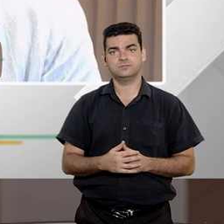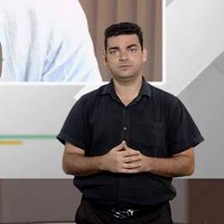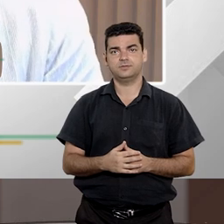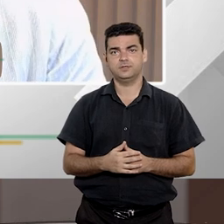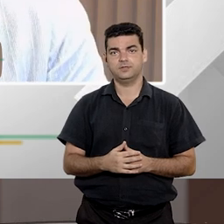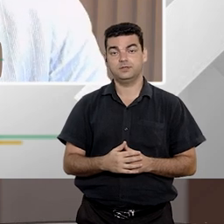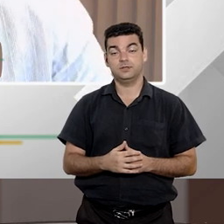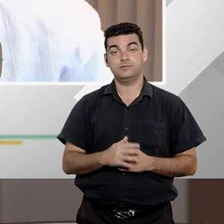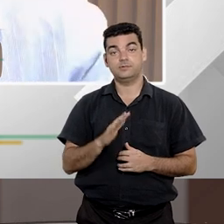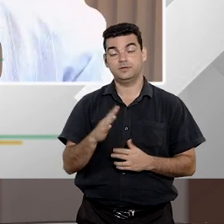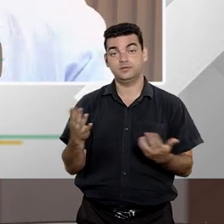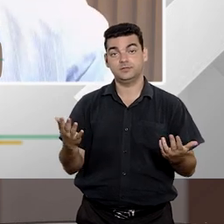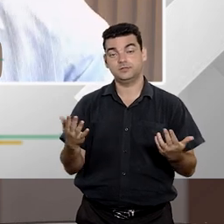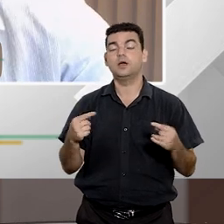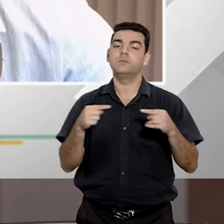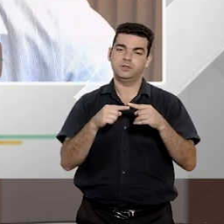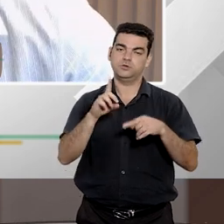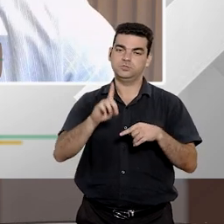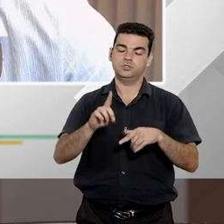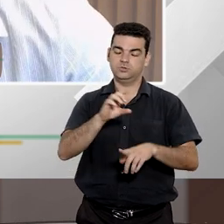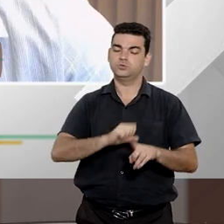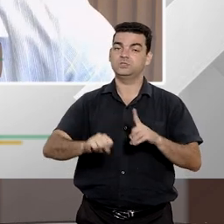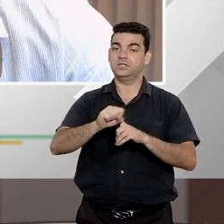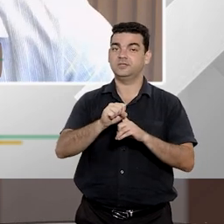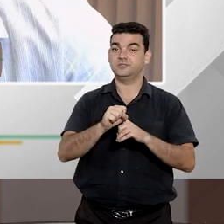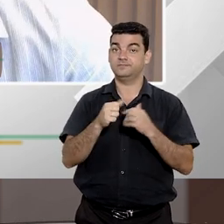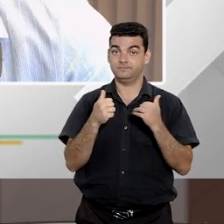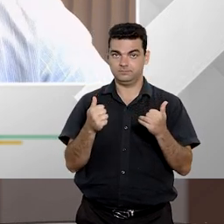mas que fazem parte do direito de toda a sociedade.